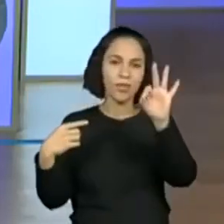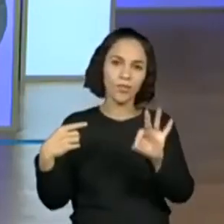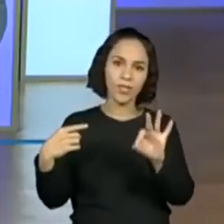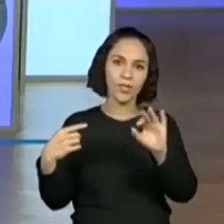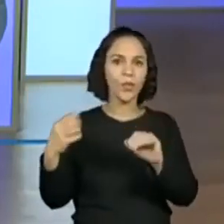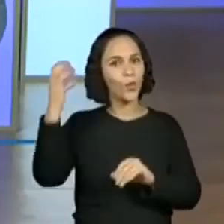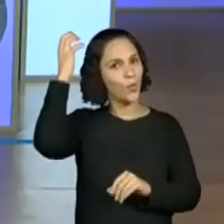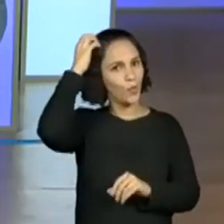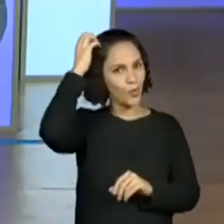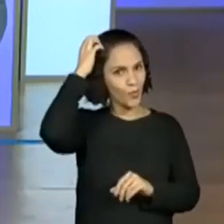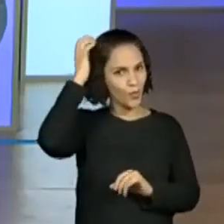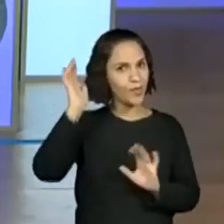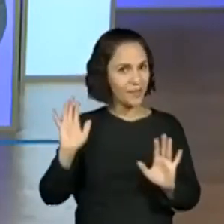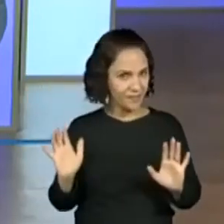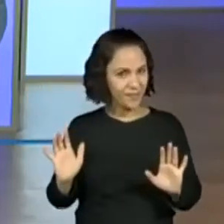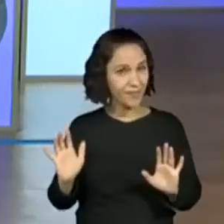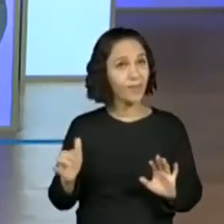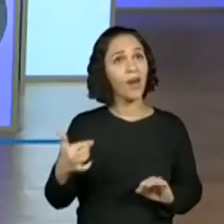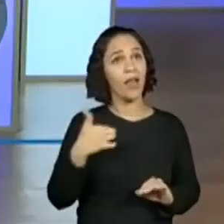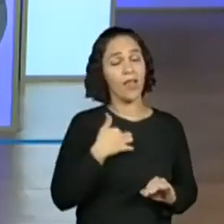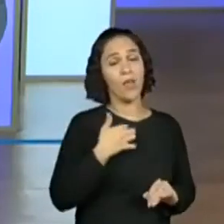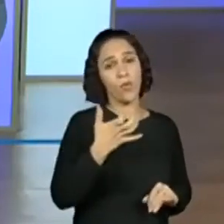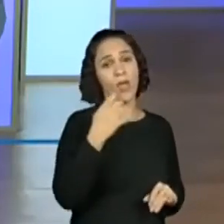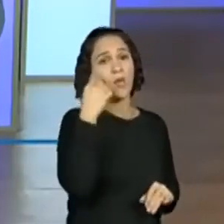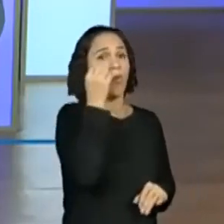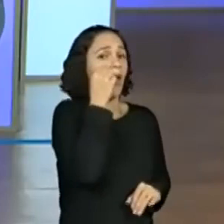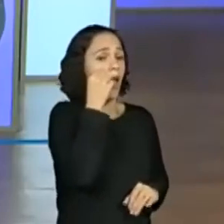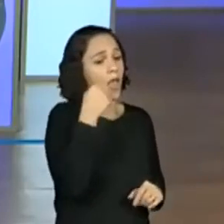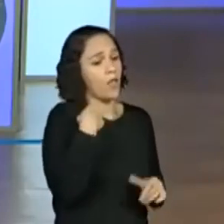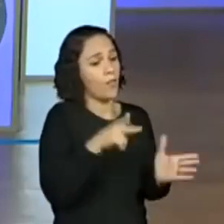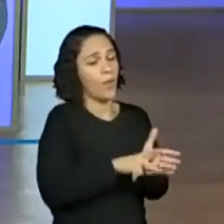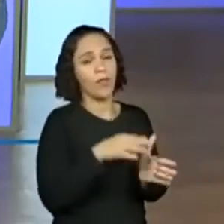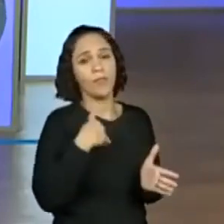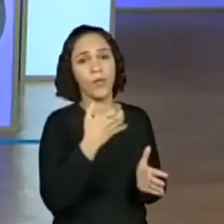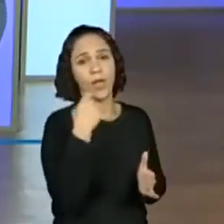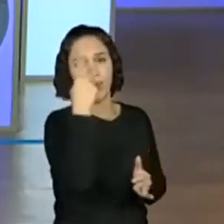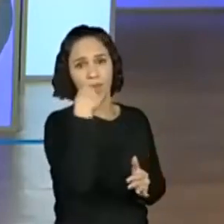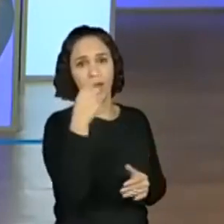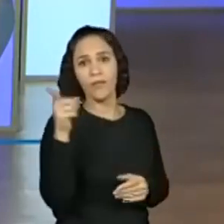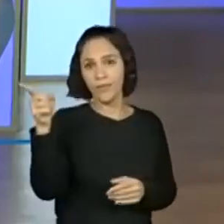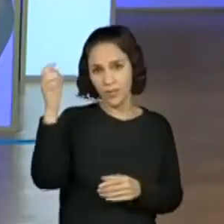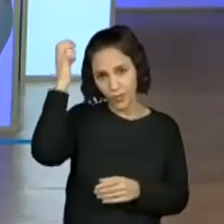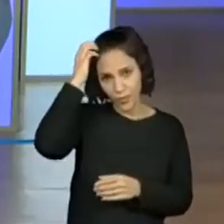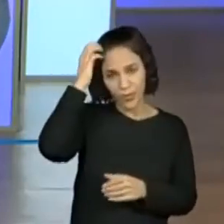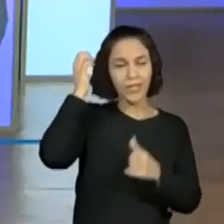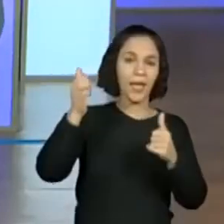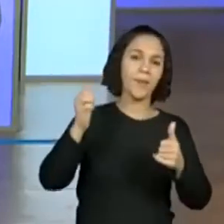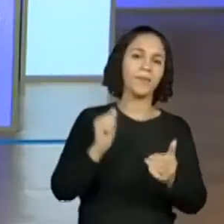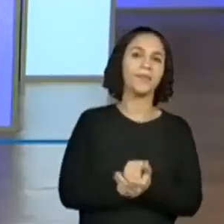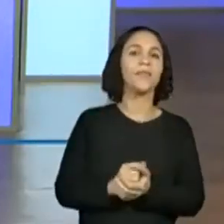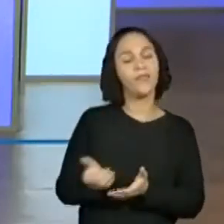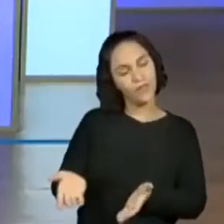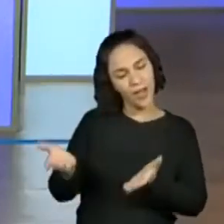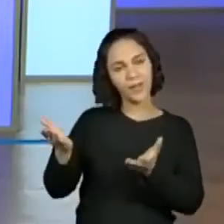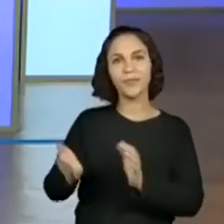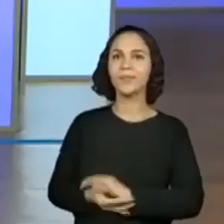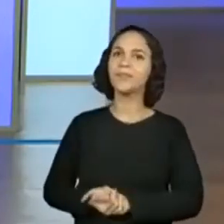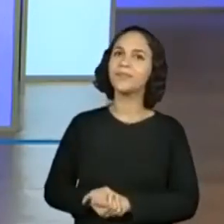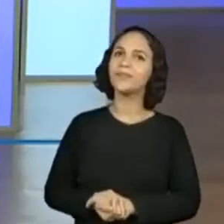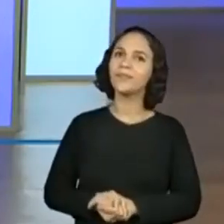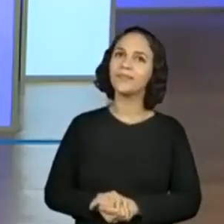quero cara, já que eu sou a Aline e a cara é a Alininha. Tá bom, então. Você é coroa? Tá, então joga a moeda, vai. Vamos ver.